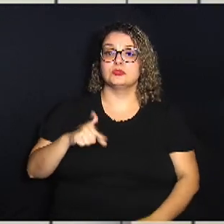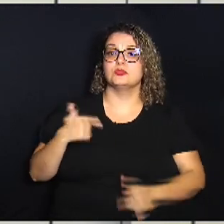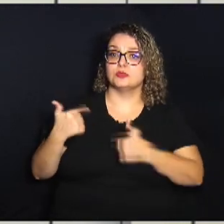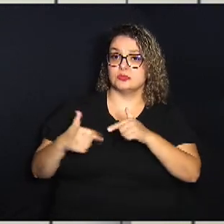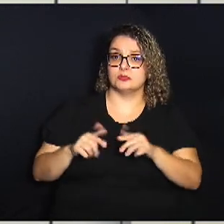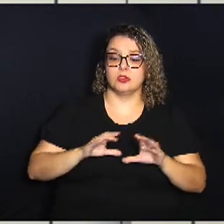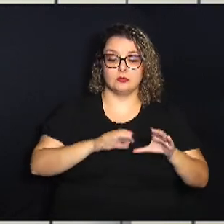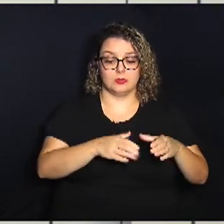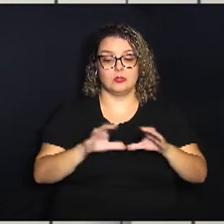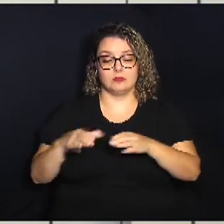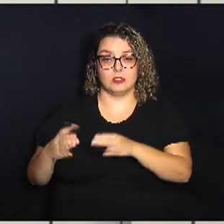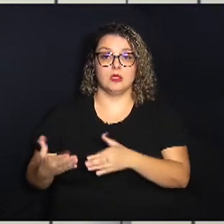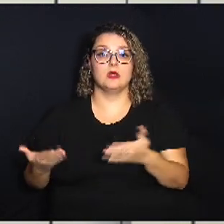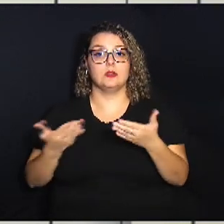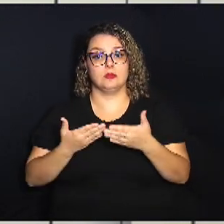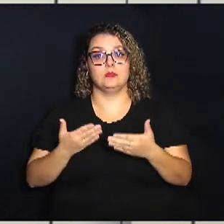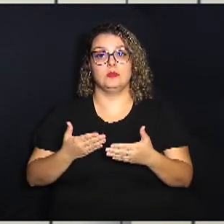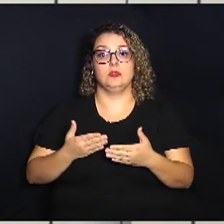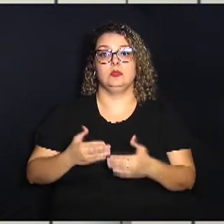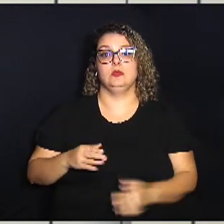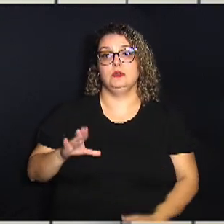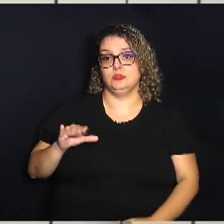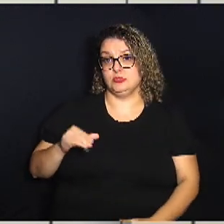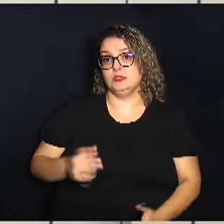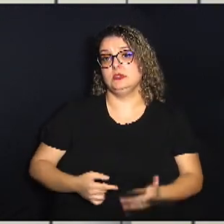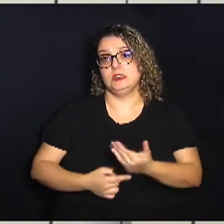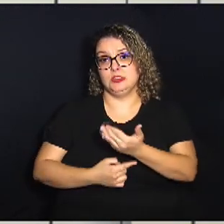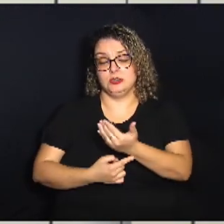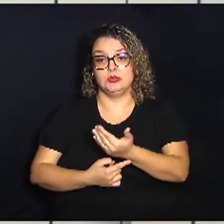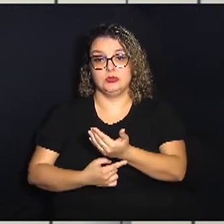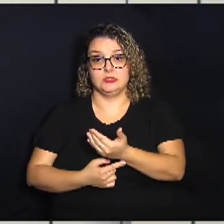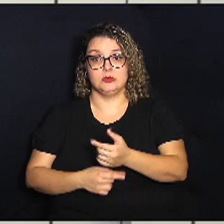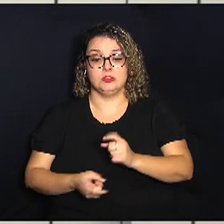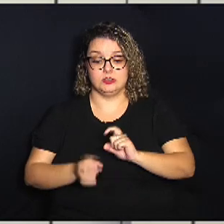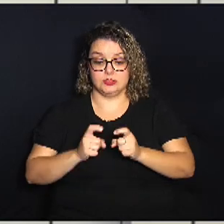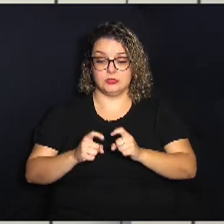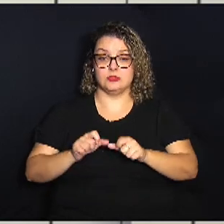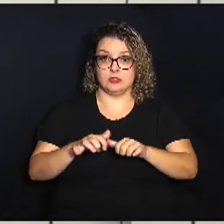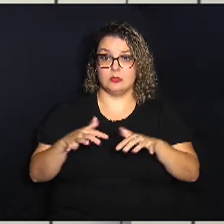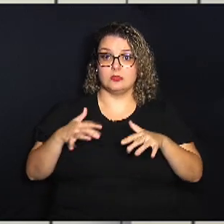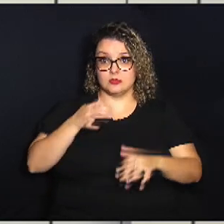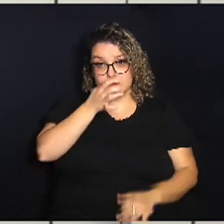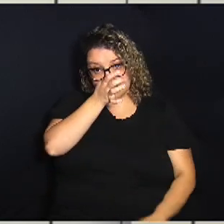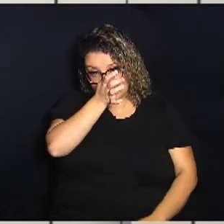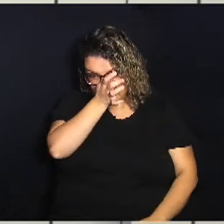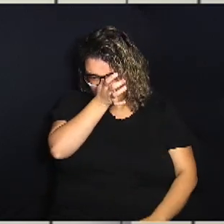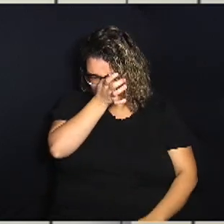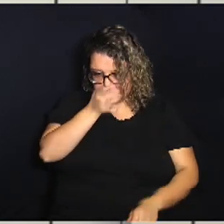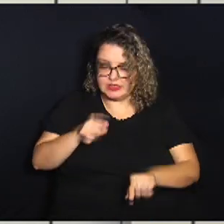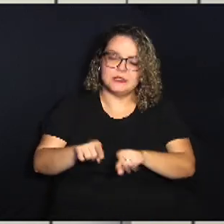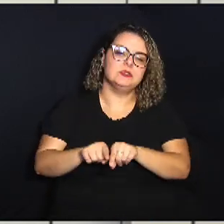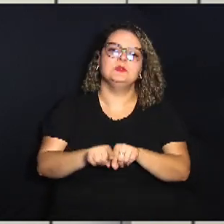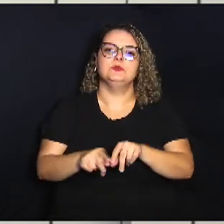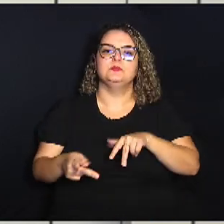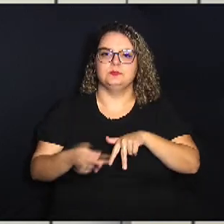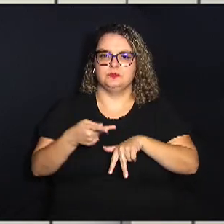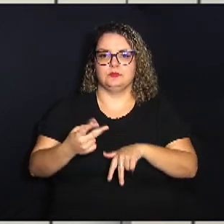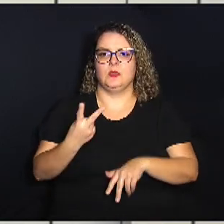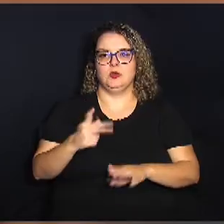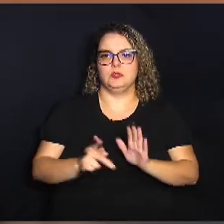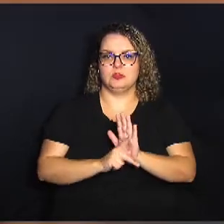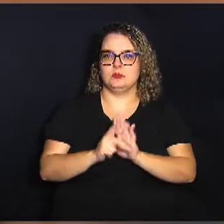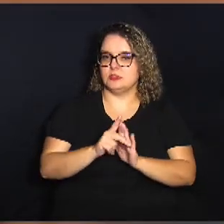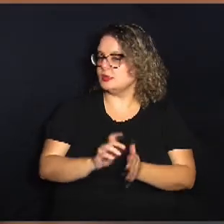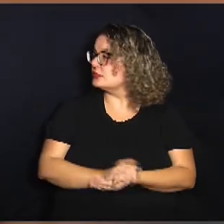das comissões agora com a de ciência e tecnologia que se reuniu no plenário e também deu o parecer a dois